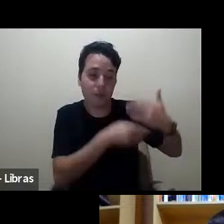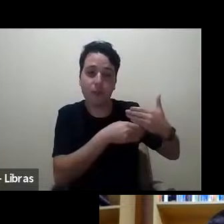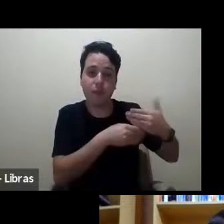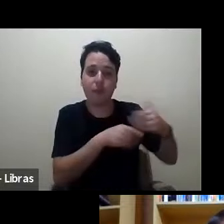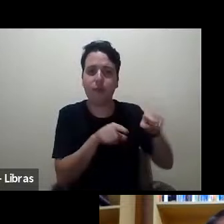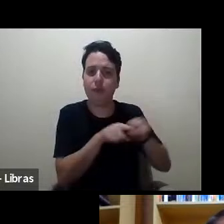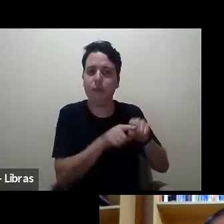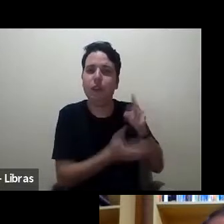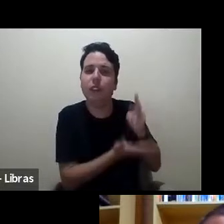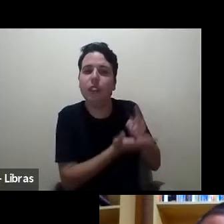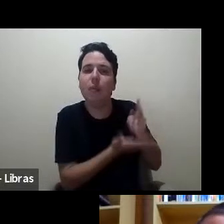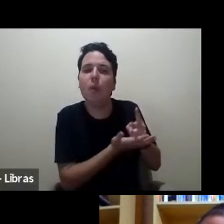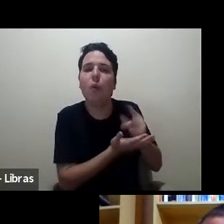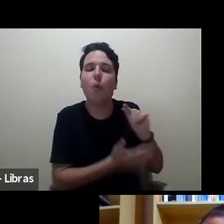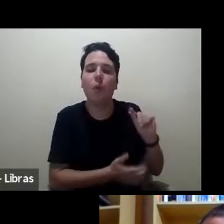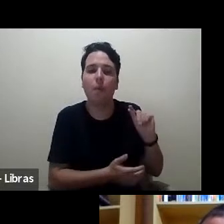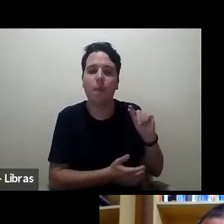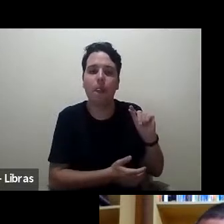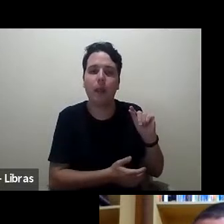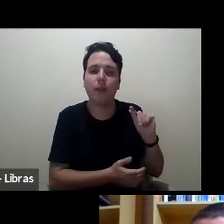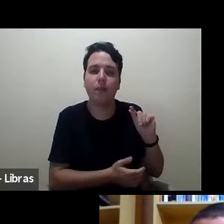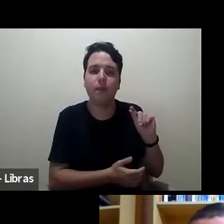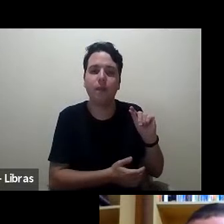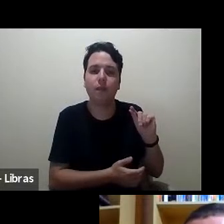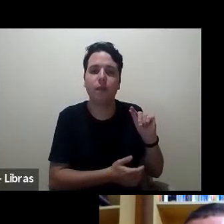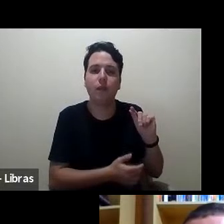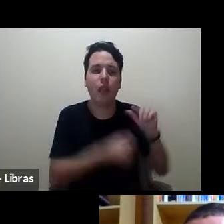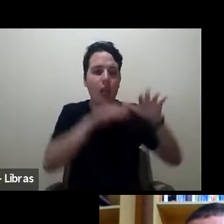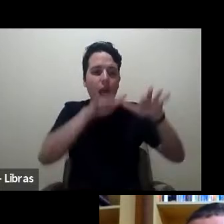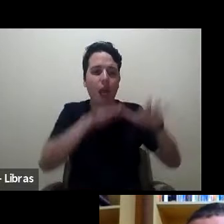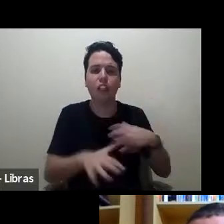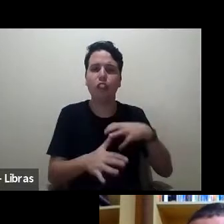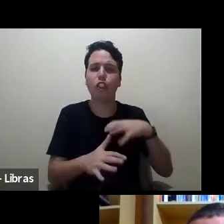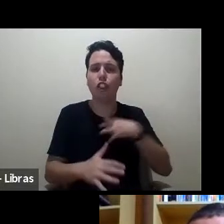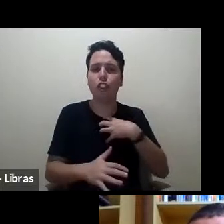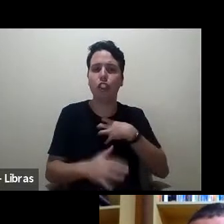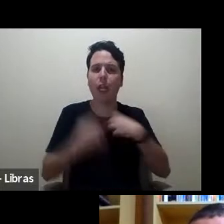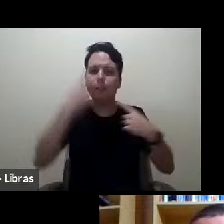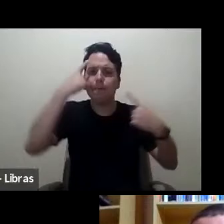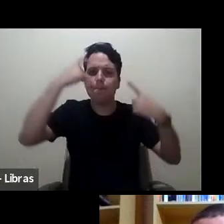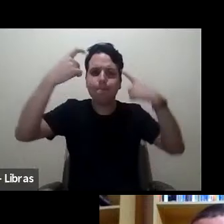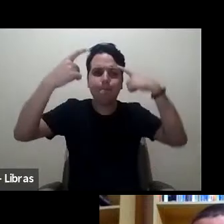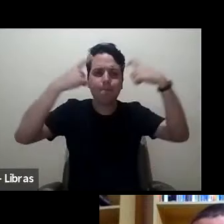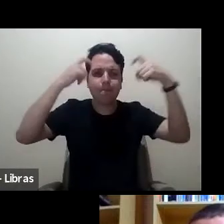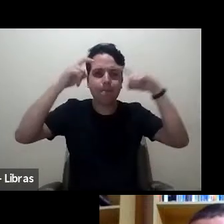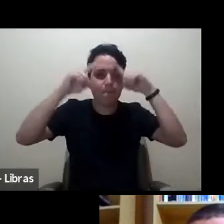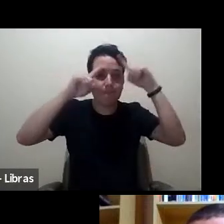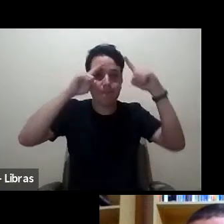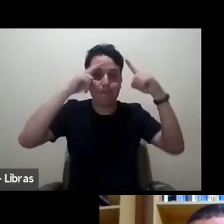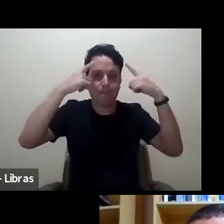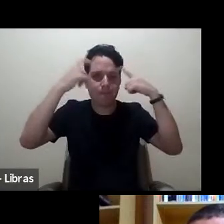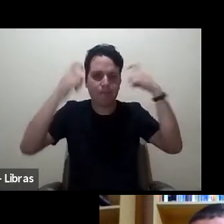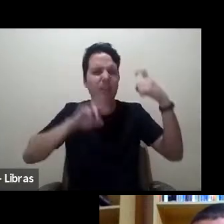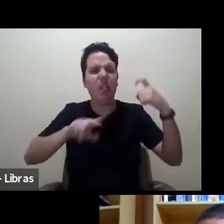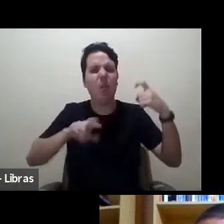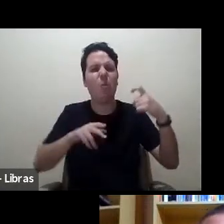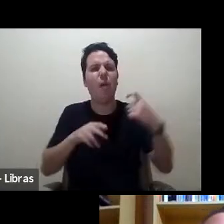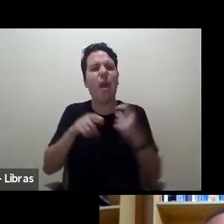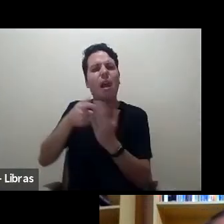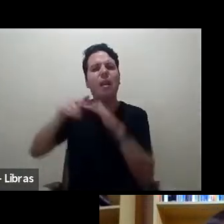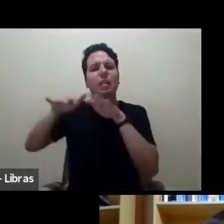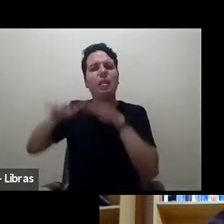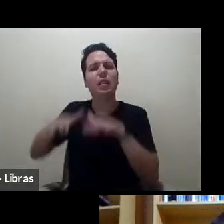sempre, sempre uma escrita criativa. não é uma escrita burocrática.